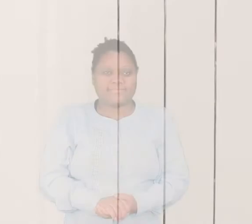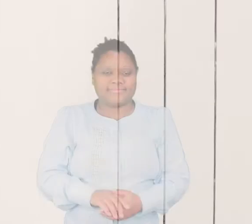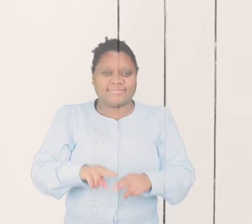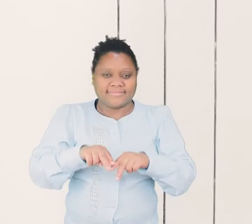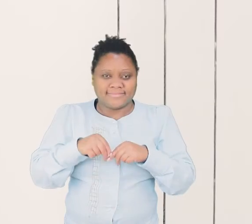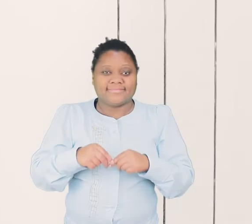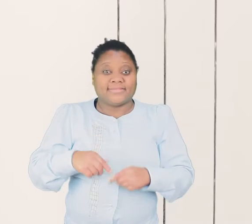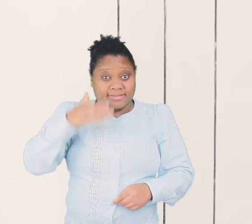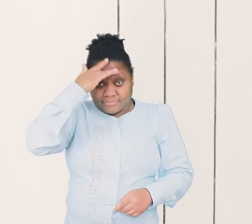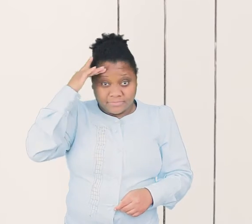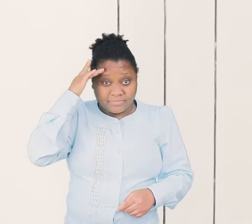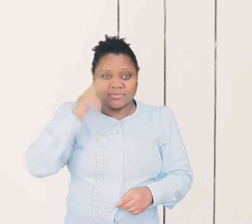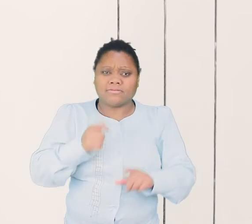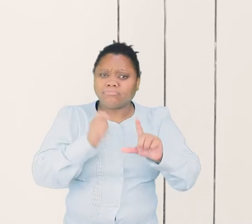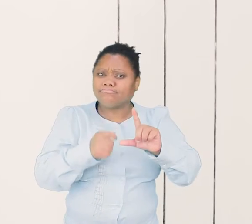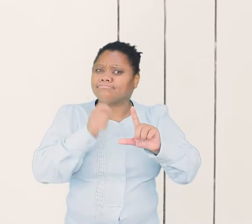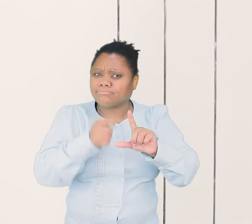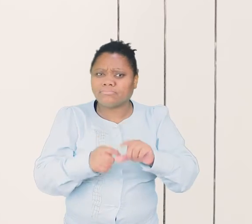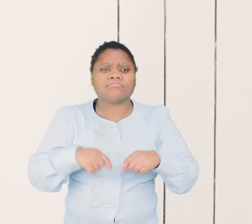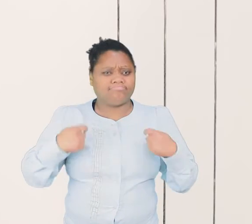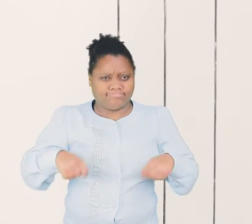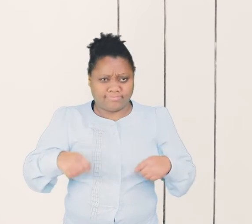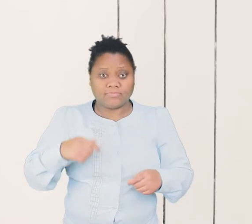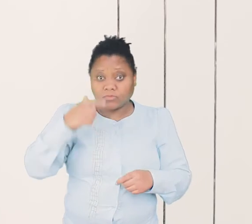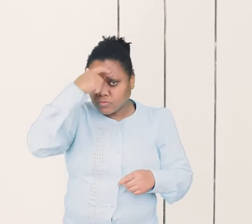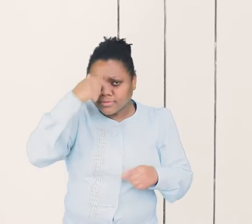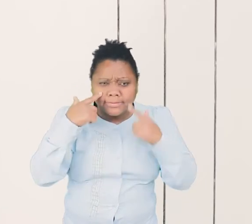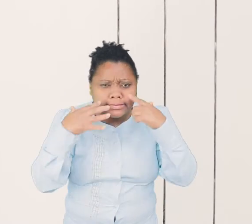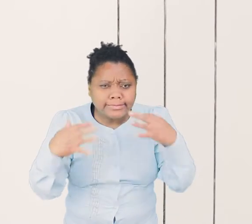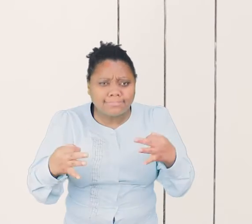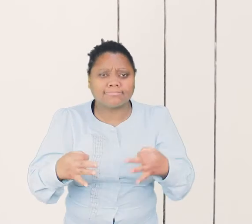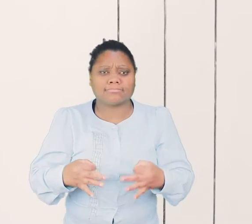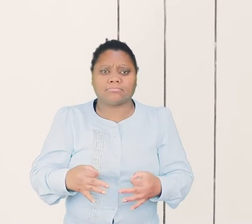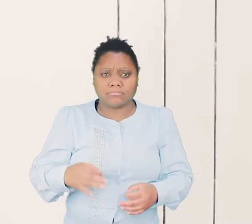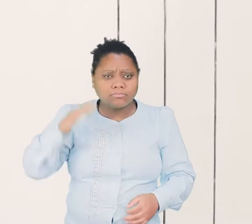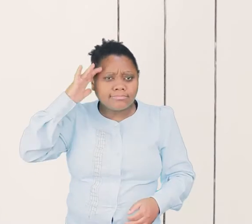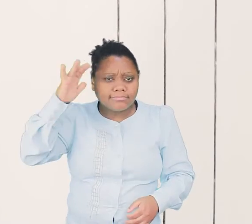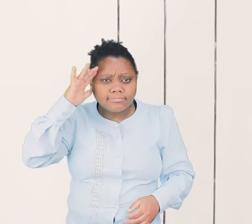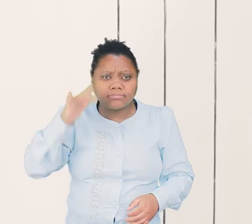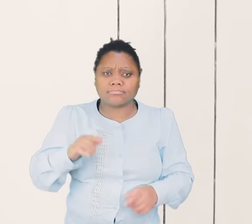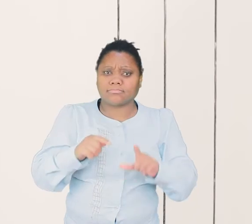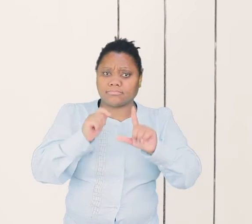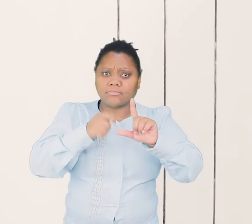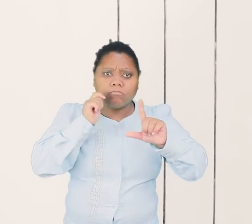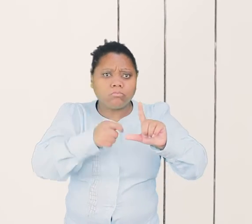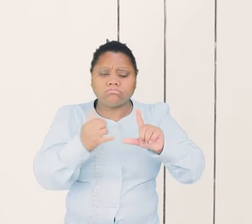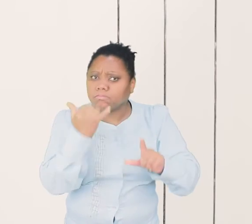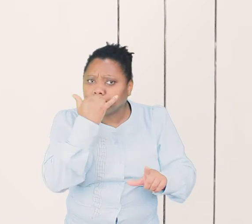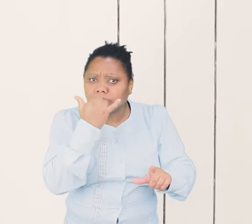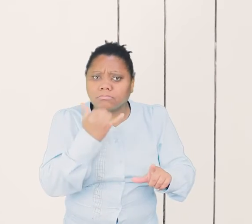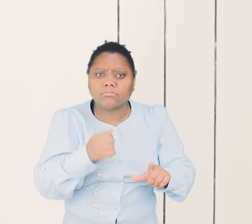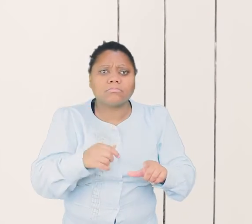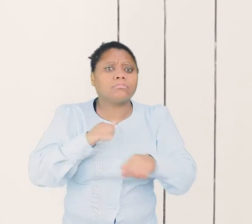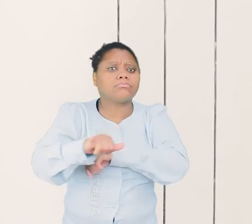Por isso, exige muita concentração de quem o toca. Já imaginou deixar passar a